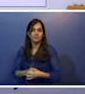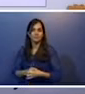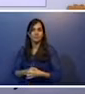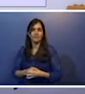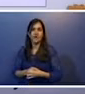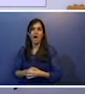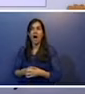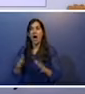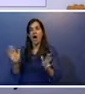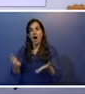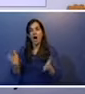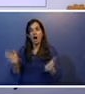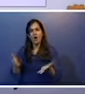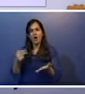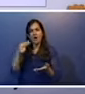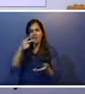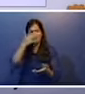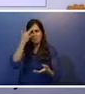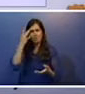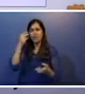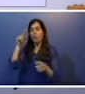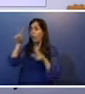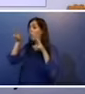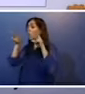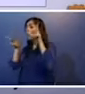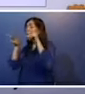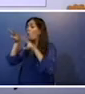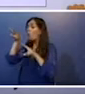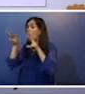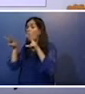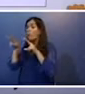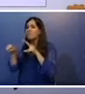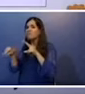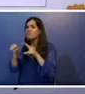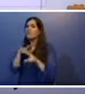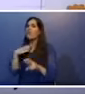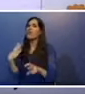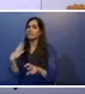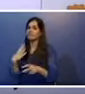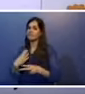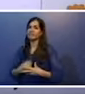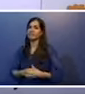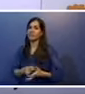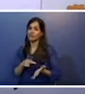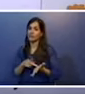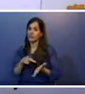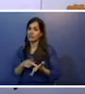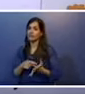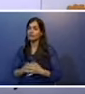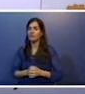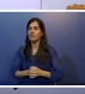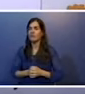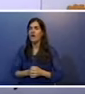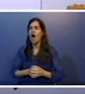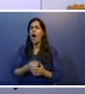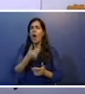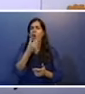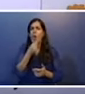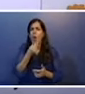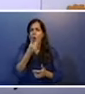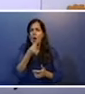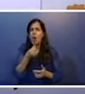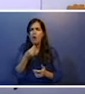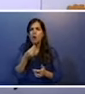aos que alcançam vê-lo, todo o arde um defunto. Um senhor piedoso